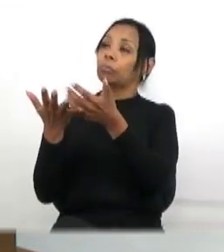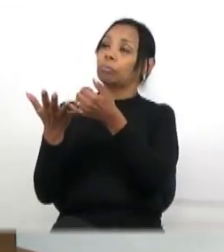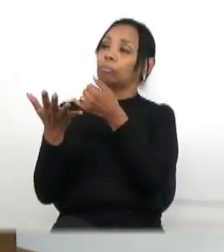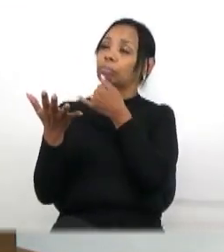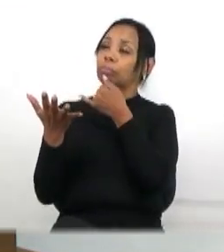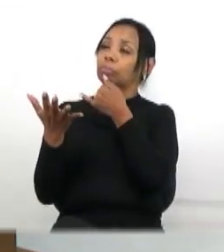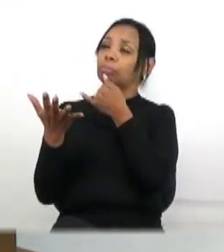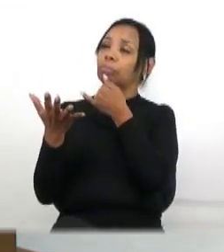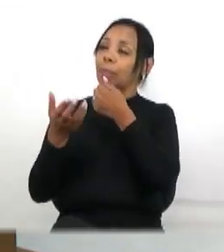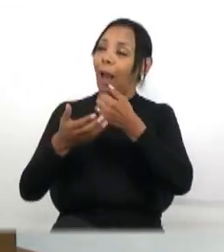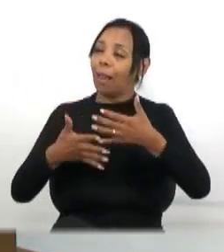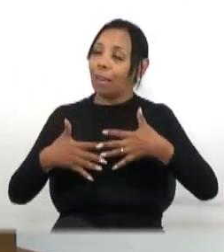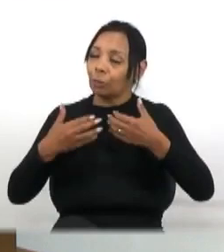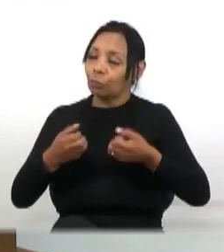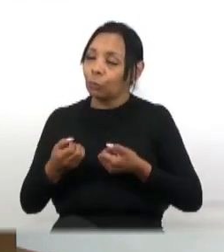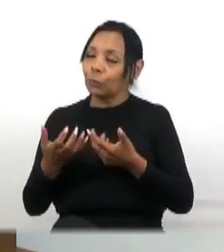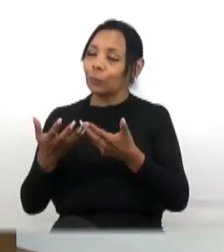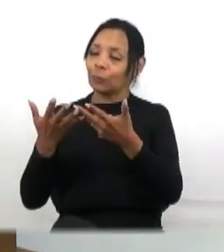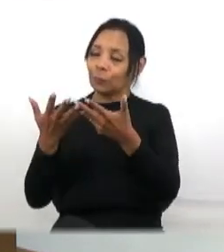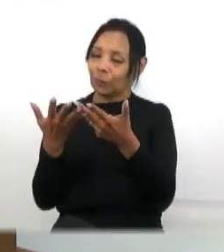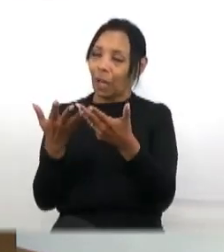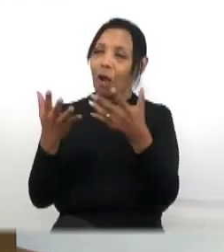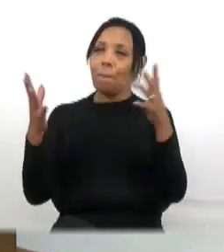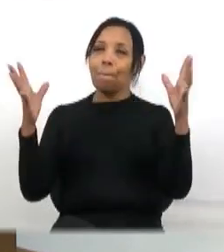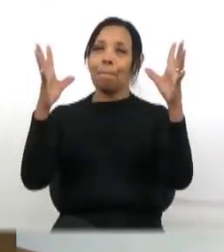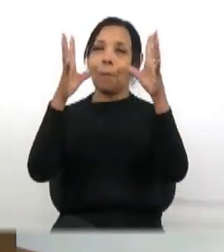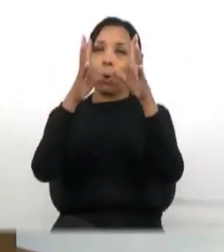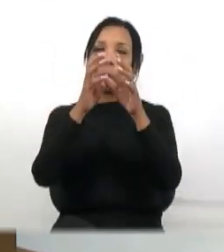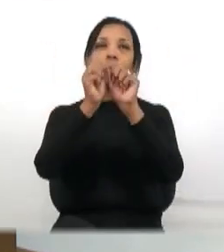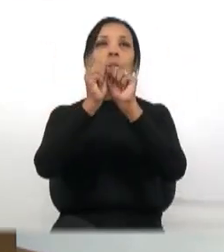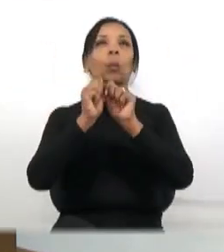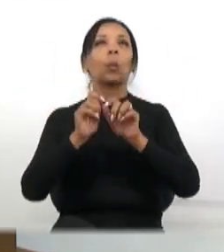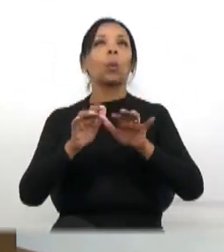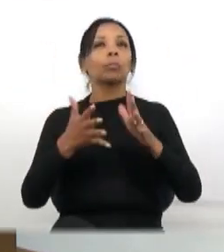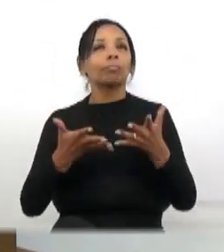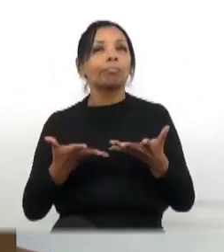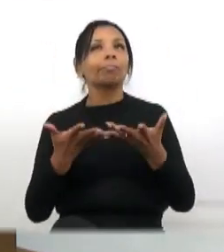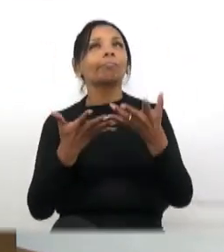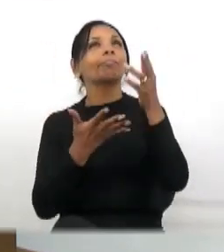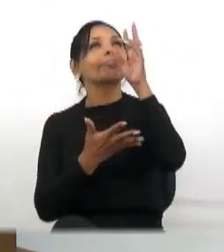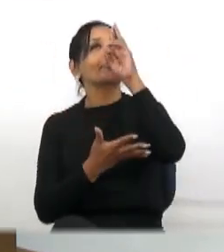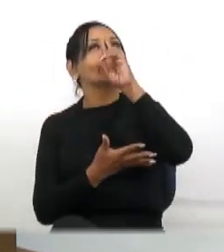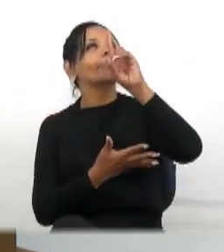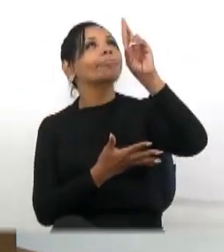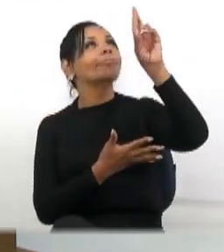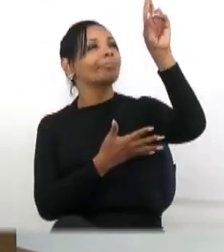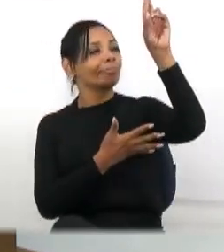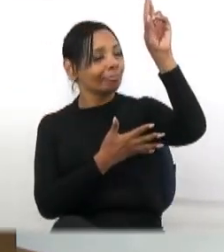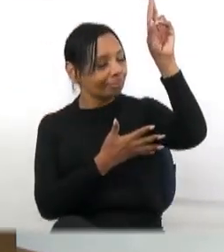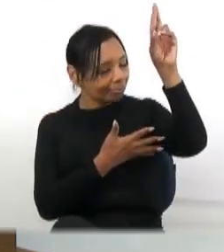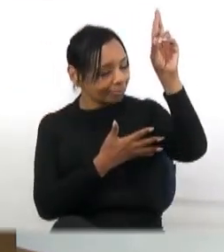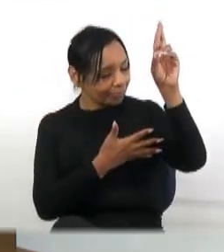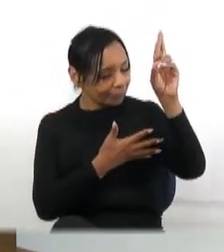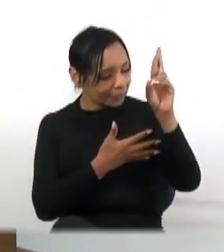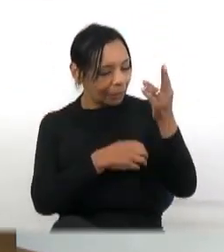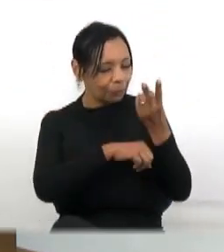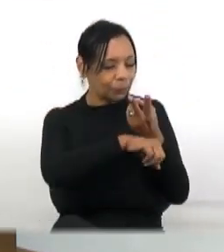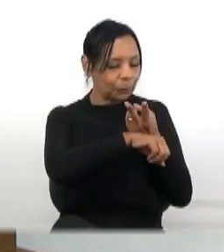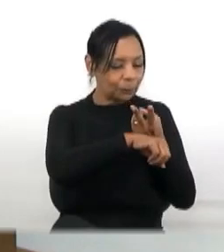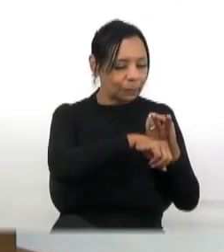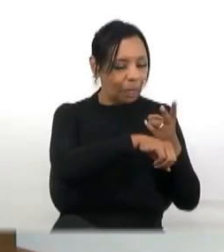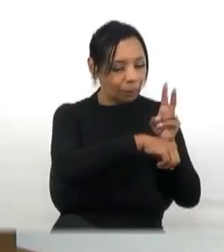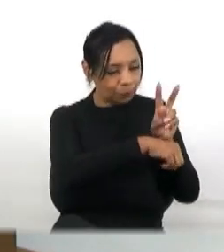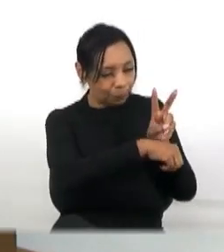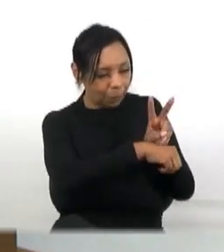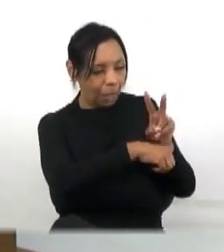alegria onde houver trevas que eu leve a luz ó Mestre fazei que eu procure mais consolar que ser